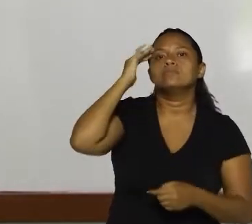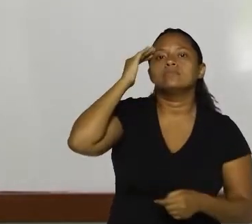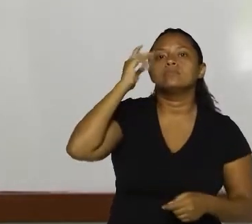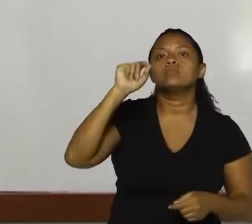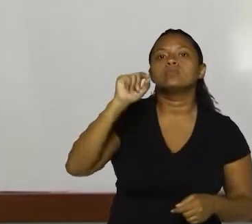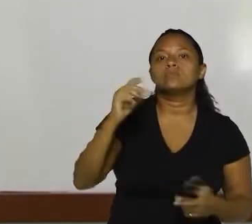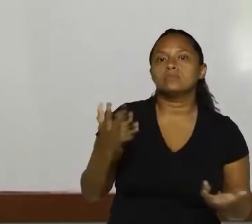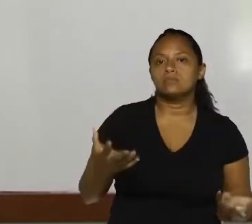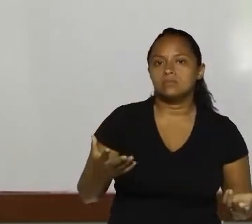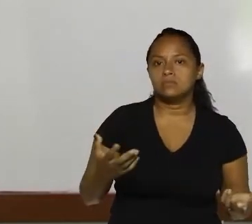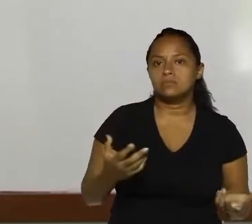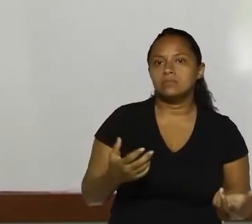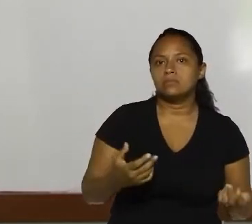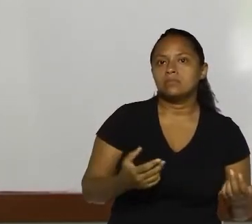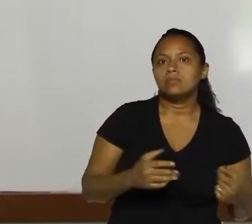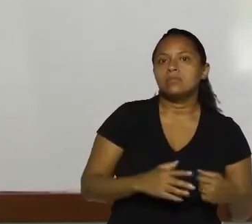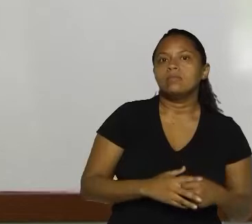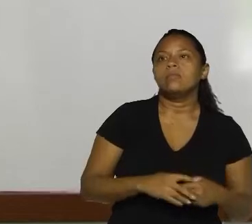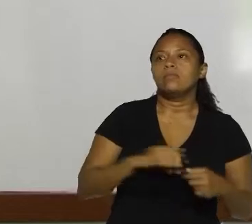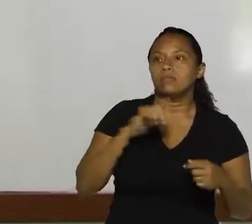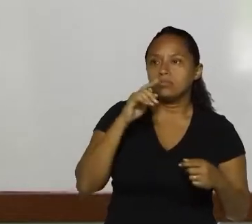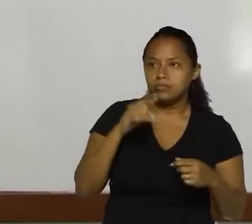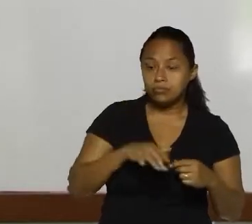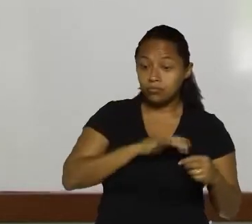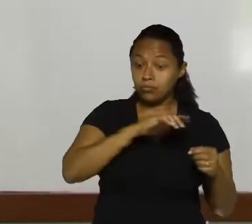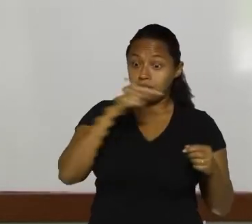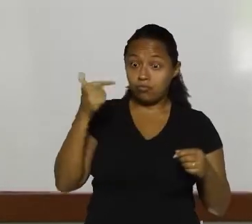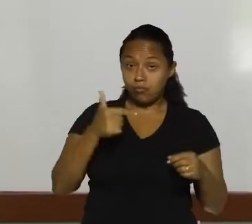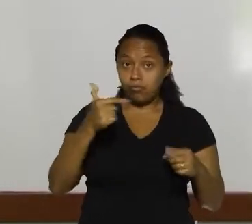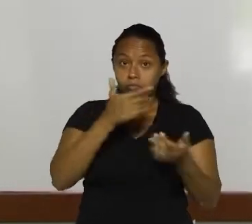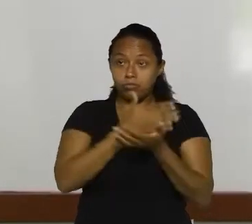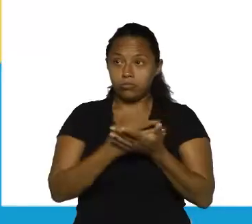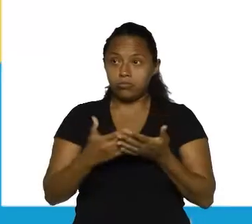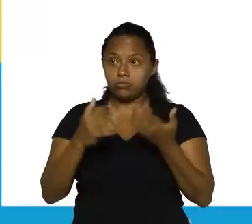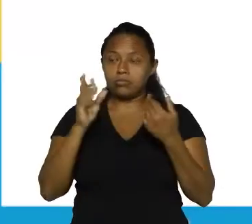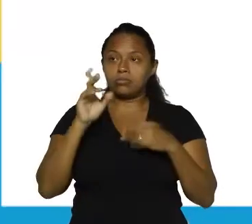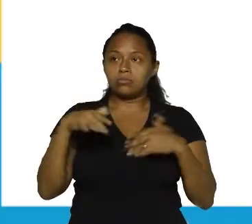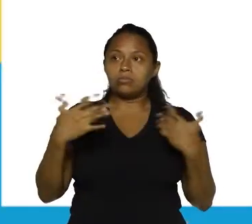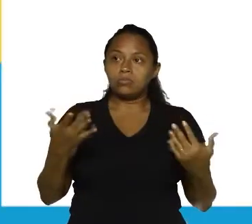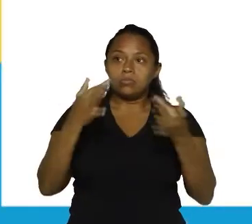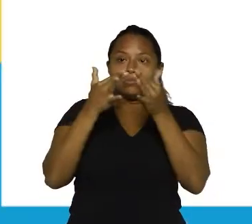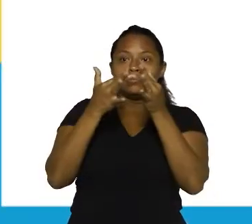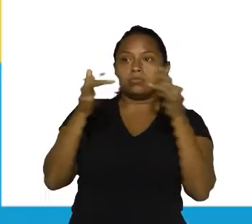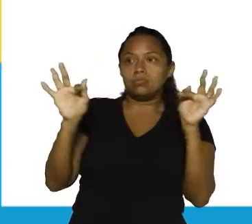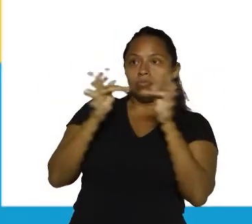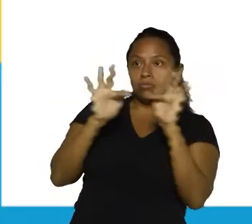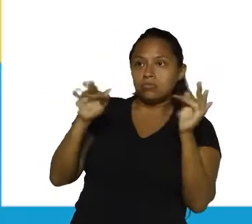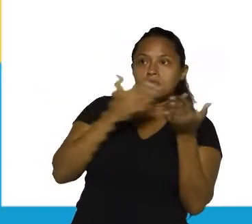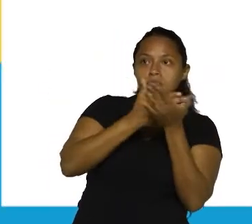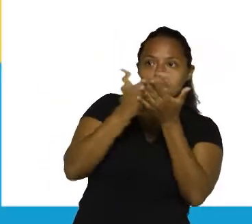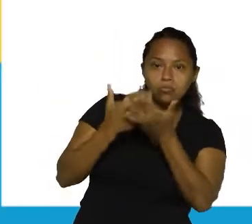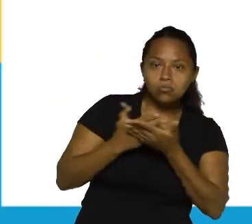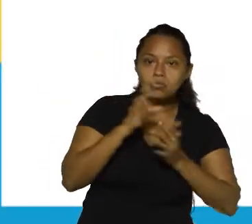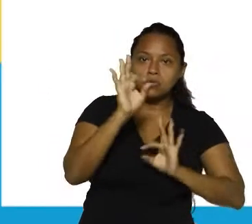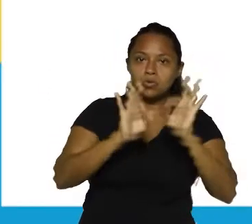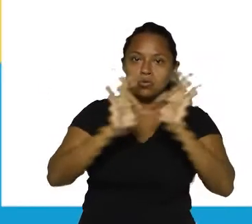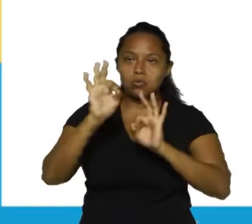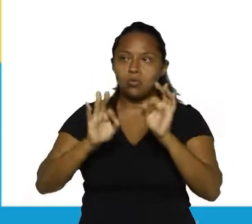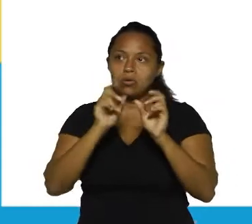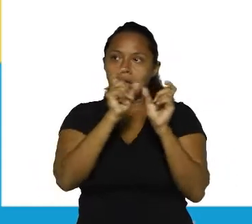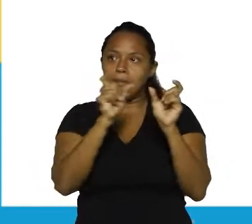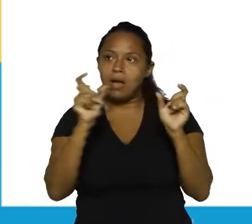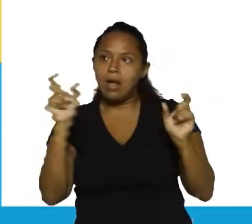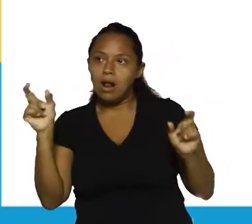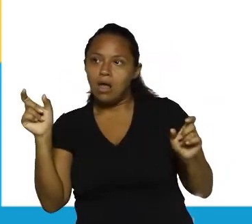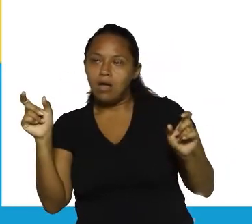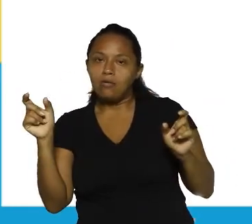reticências. E em seguida, eu começo uma nova informação. Então, sintaxe é o estudo da organização das palavras. Não